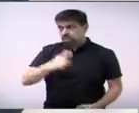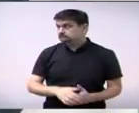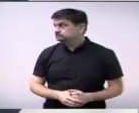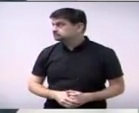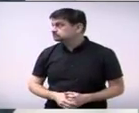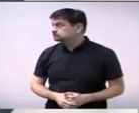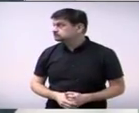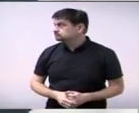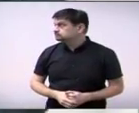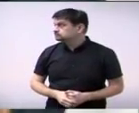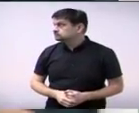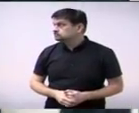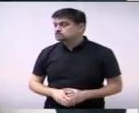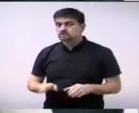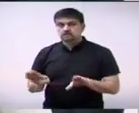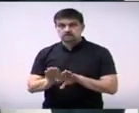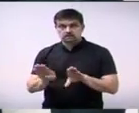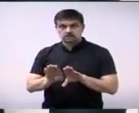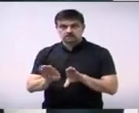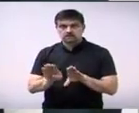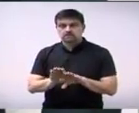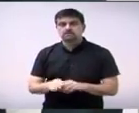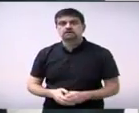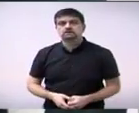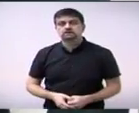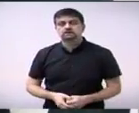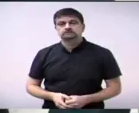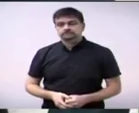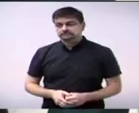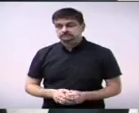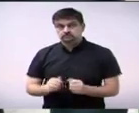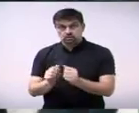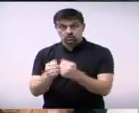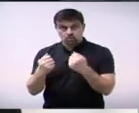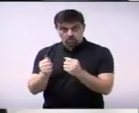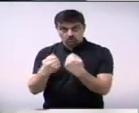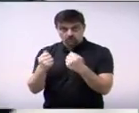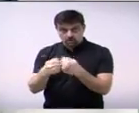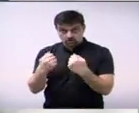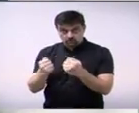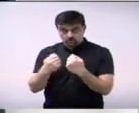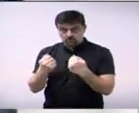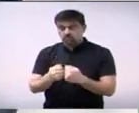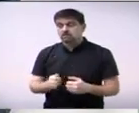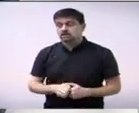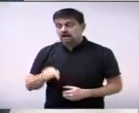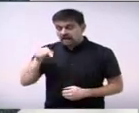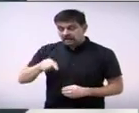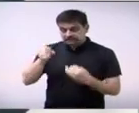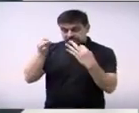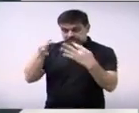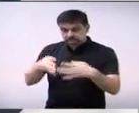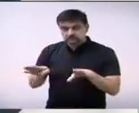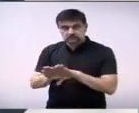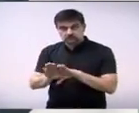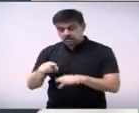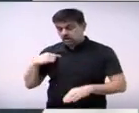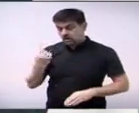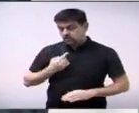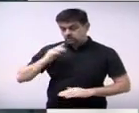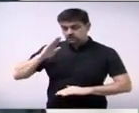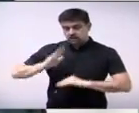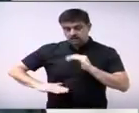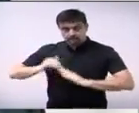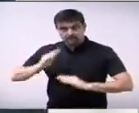vereador Bonavita também longos anos de casa ele sempre falava que os nossos dados aqui os nossos